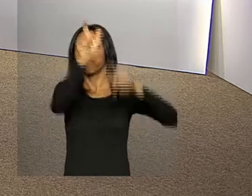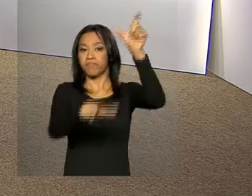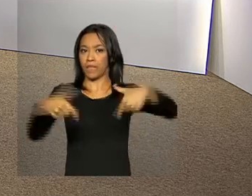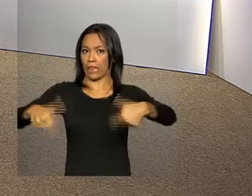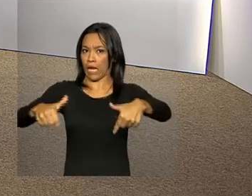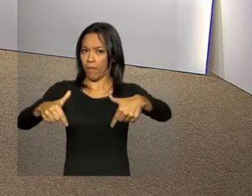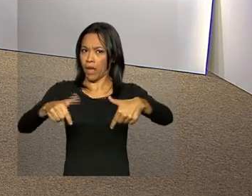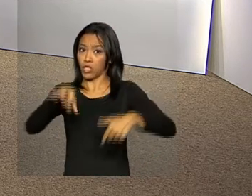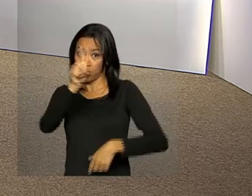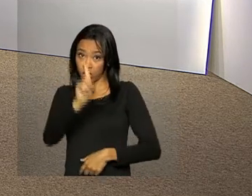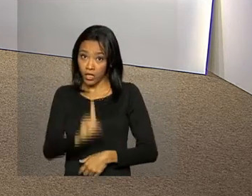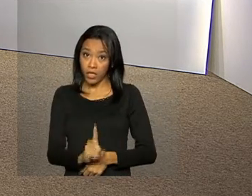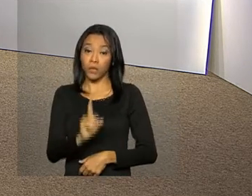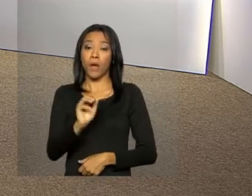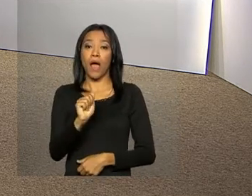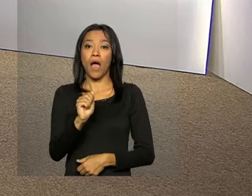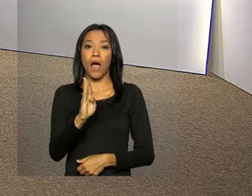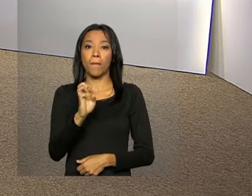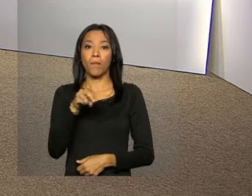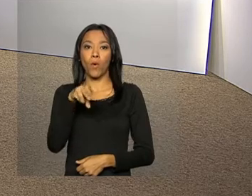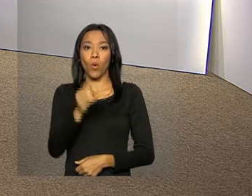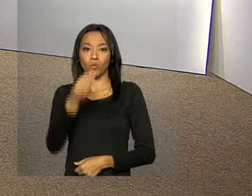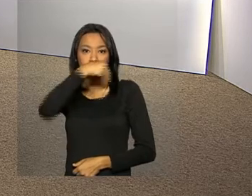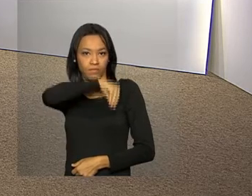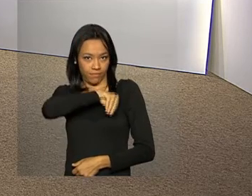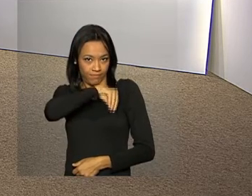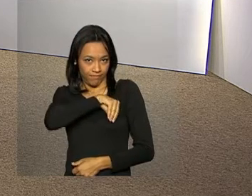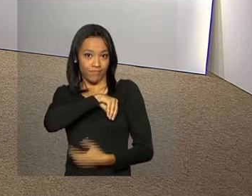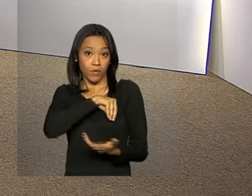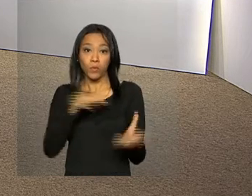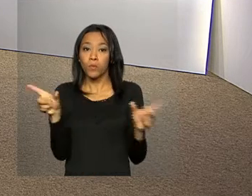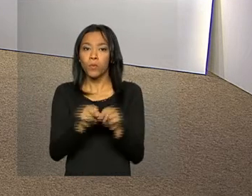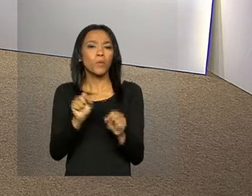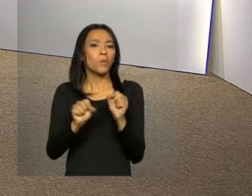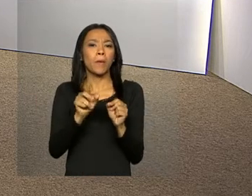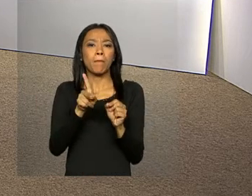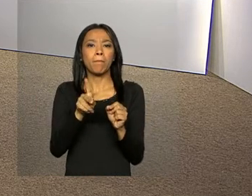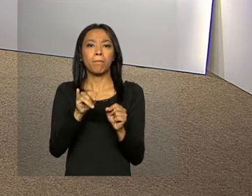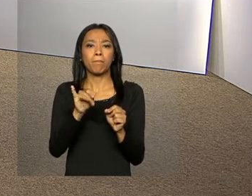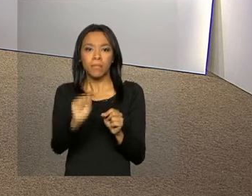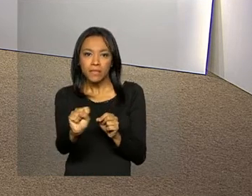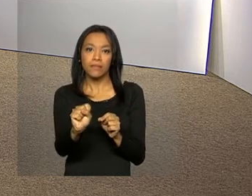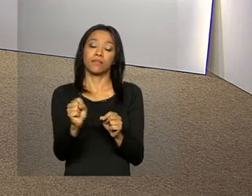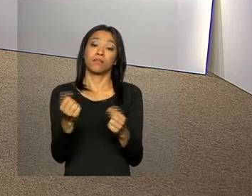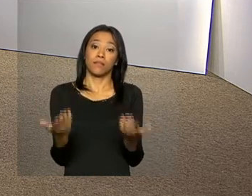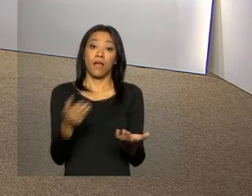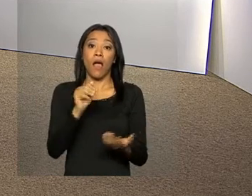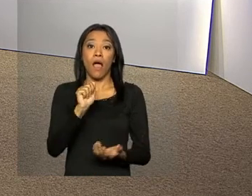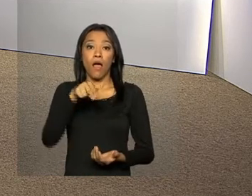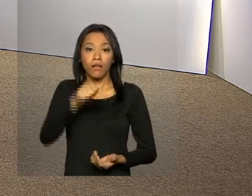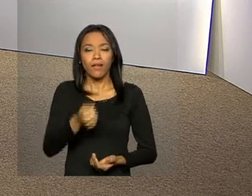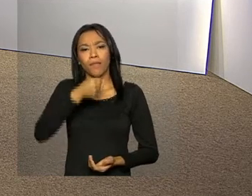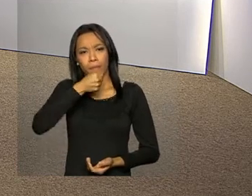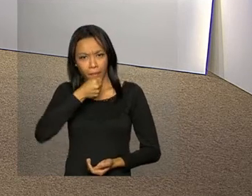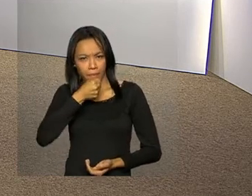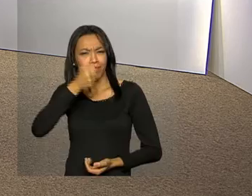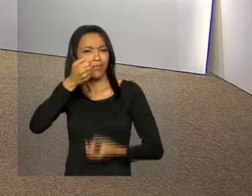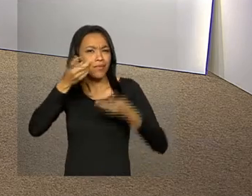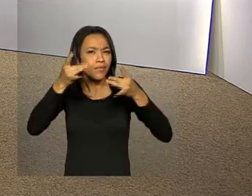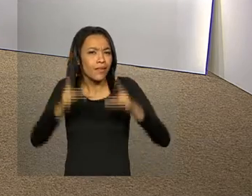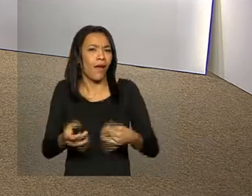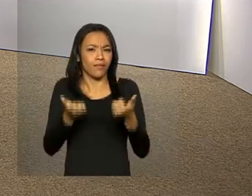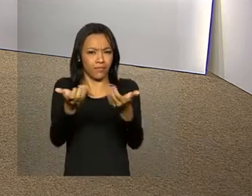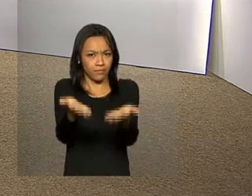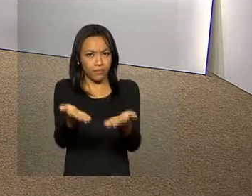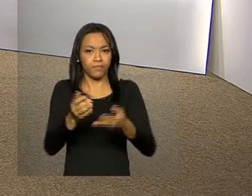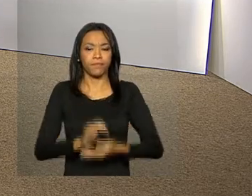têm direito ao abono salarial do Programa de Integração Social, o PIS. A repórter Ana Gabriela Salles, ao vivo, tem os detalhes.